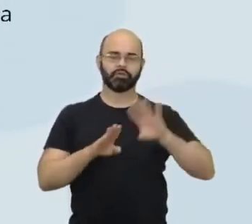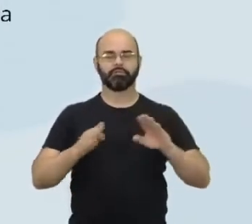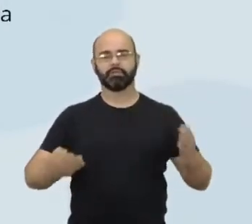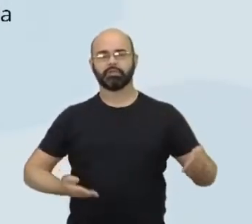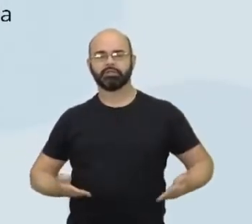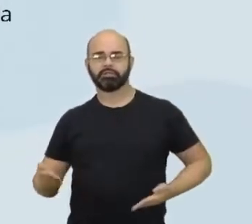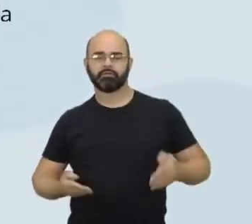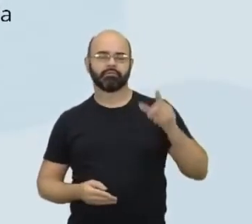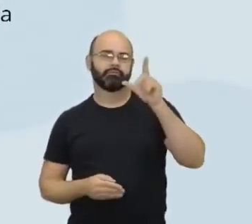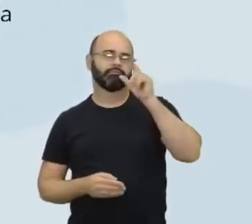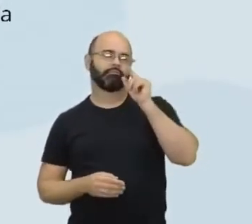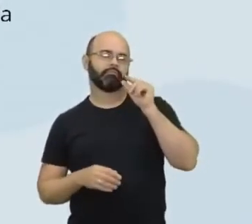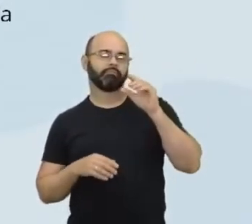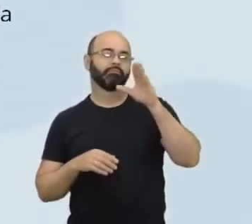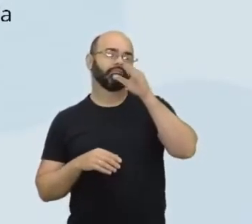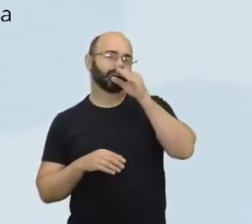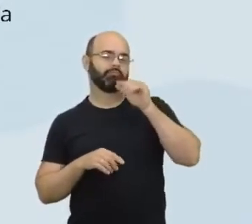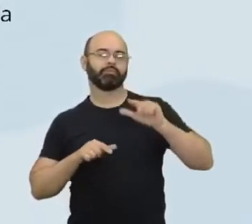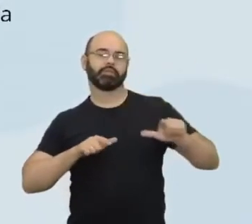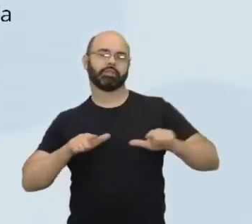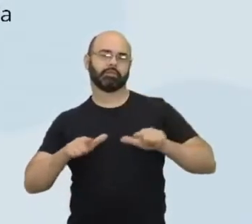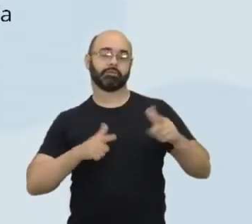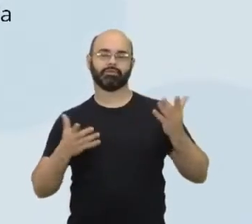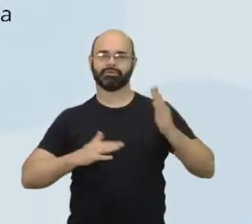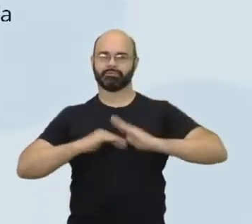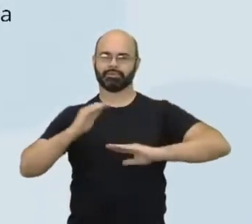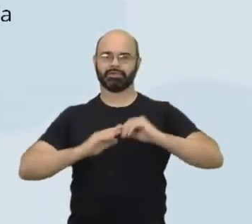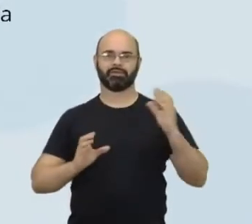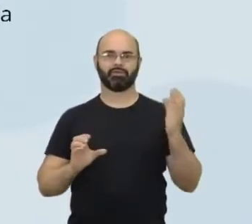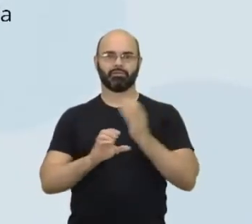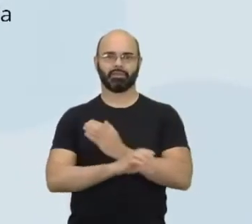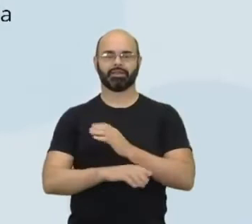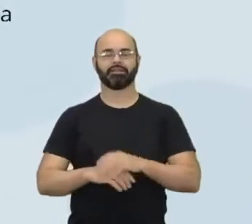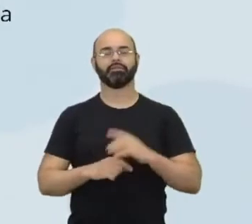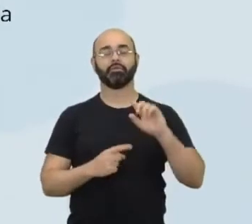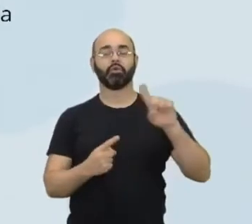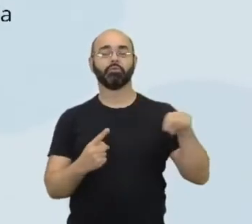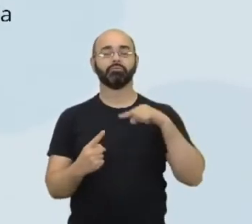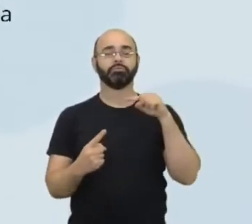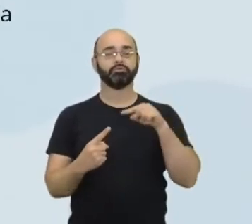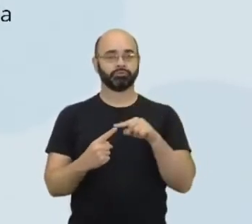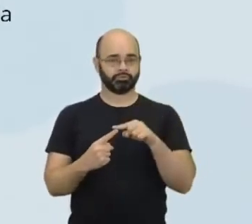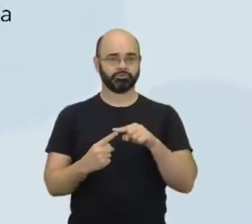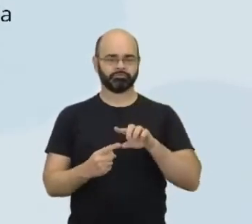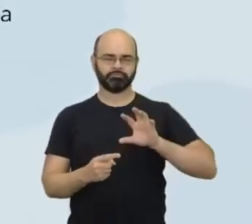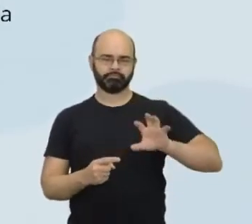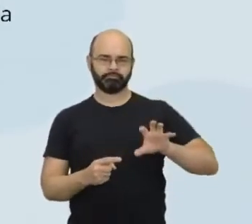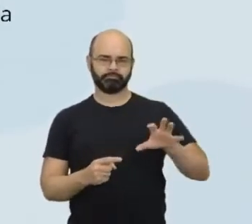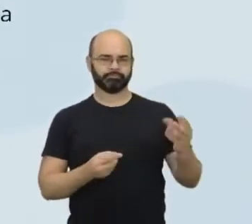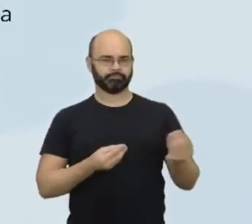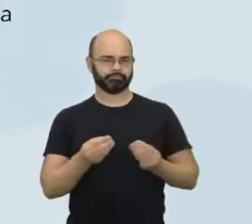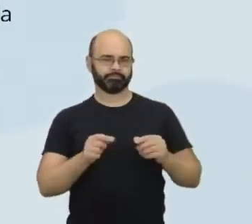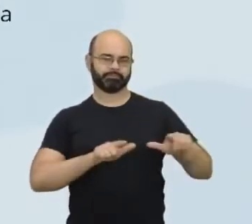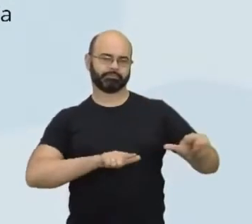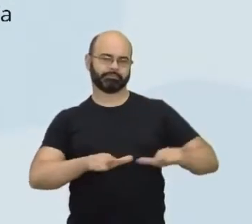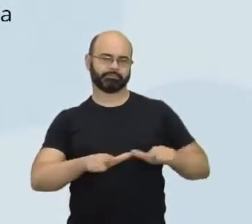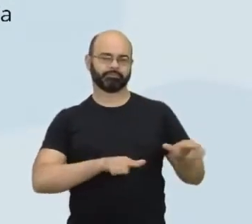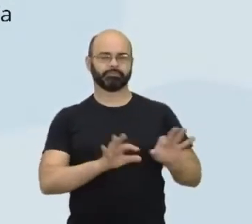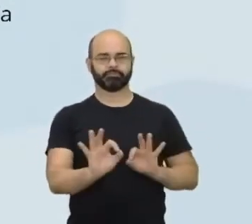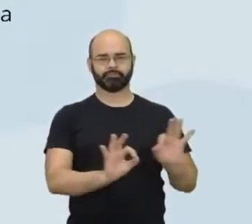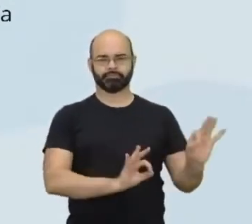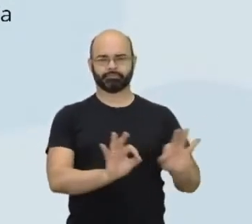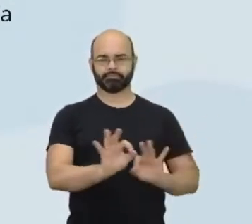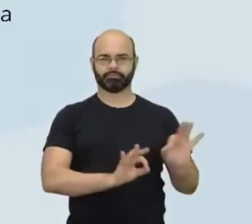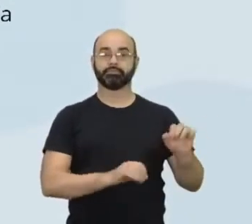nós vamos trabalhar a habilidade completa. Objetivo, caracterizar as formas de organização do trabalho, ó,